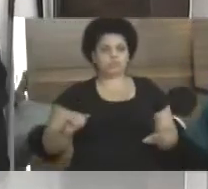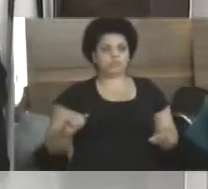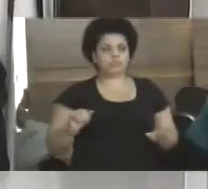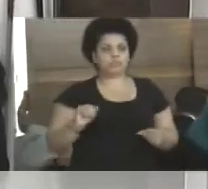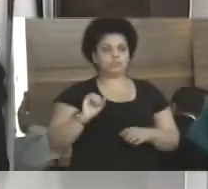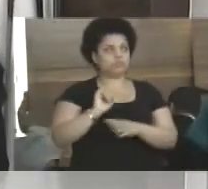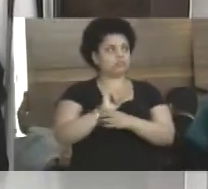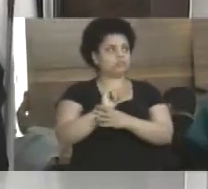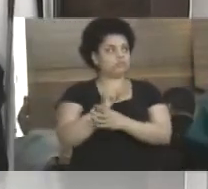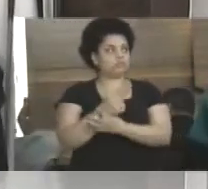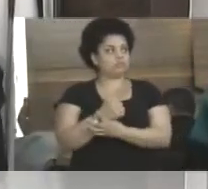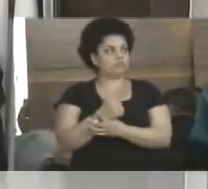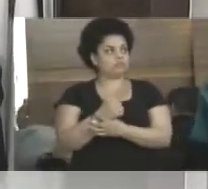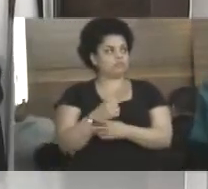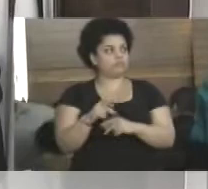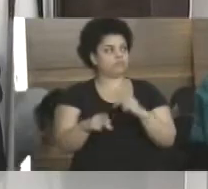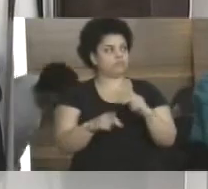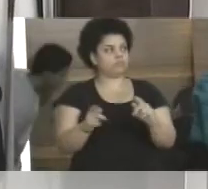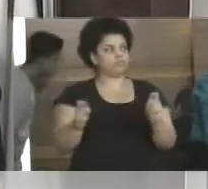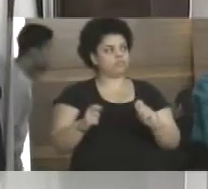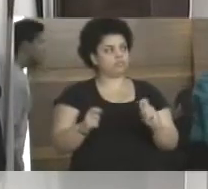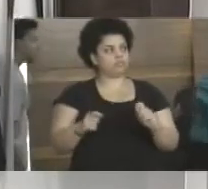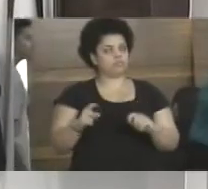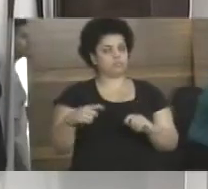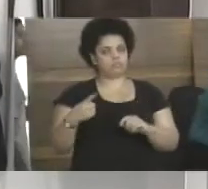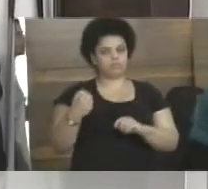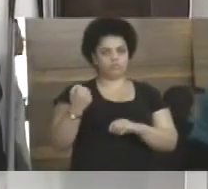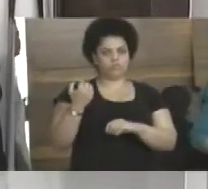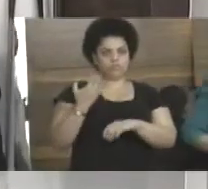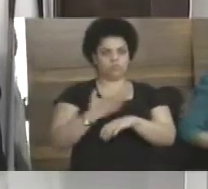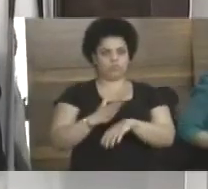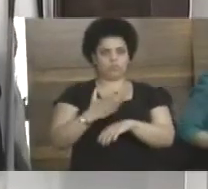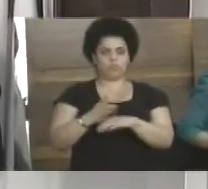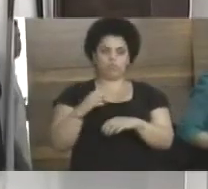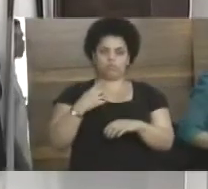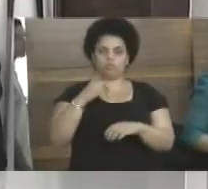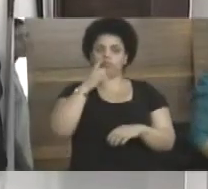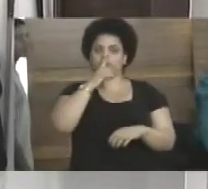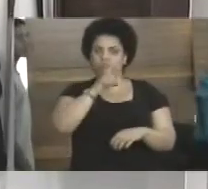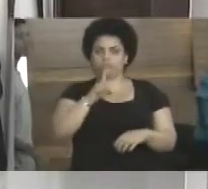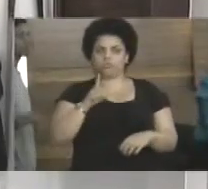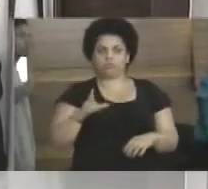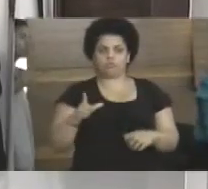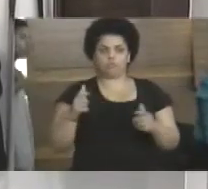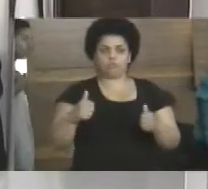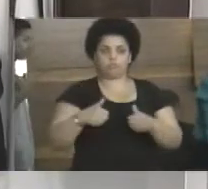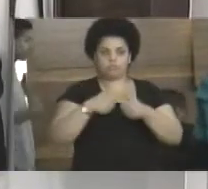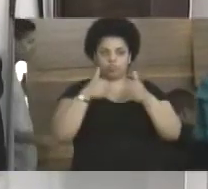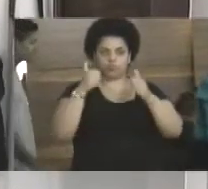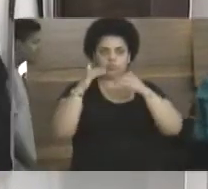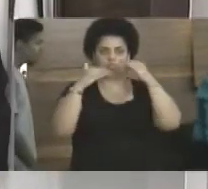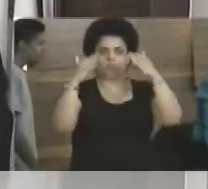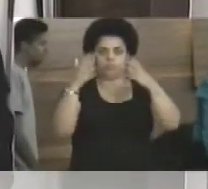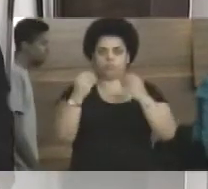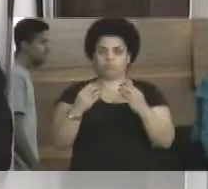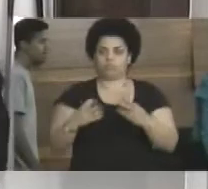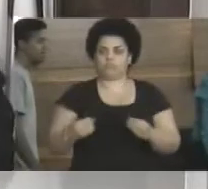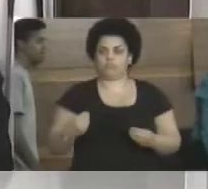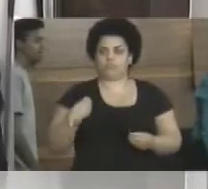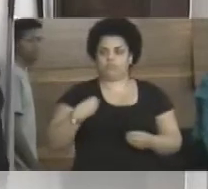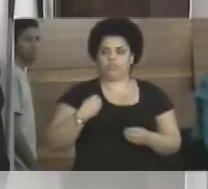segurança pública, mas também a gente, com o esporte, a gente consegue aí melhorar bastante essa